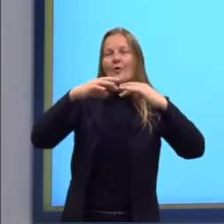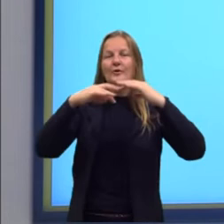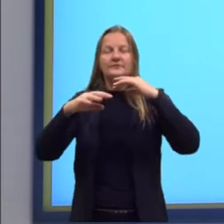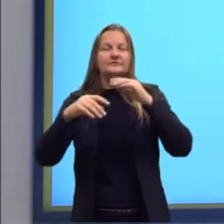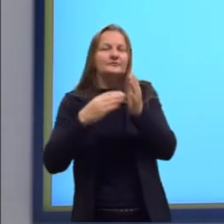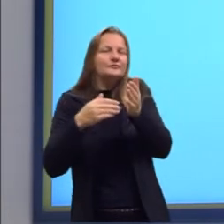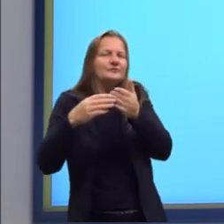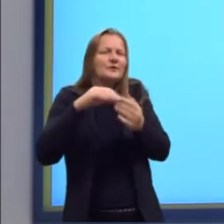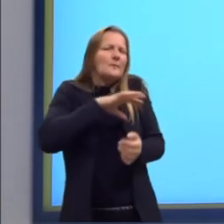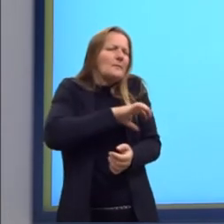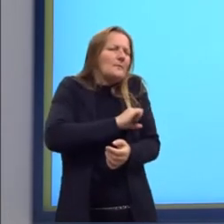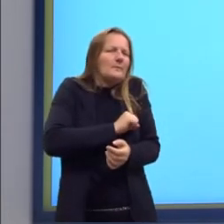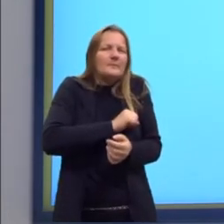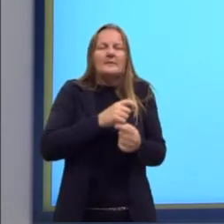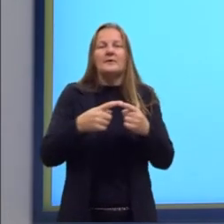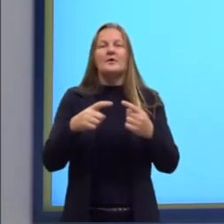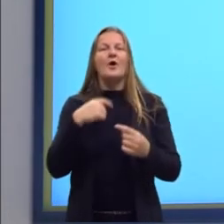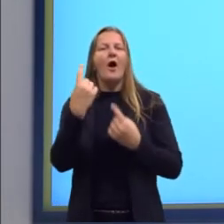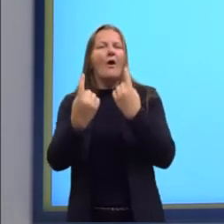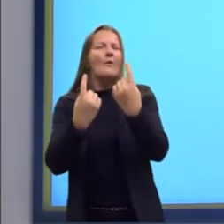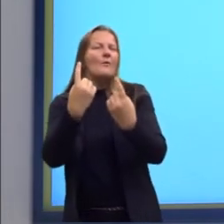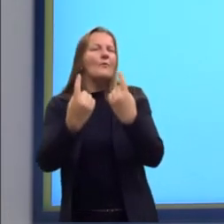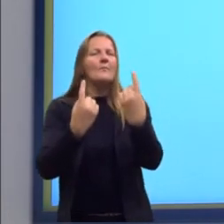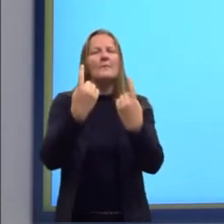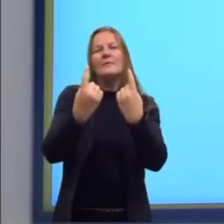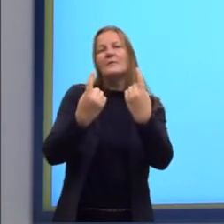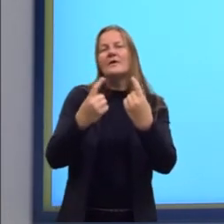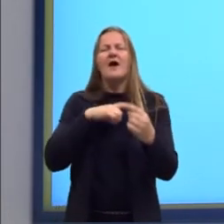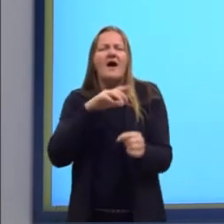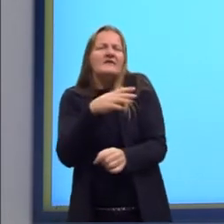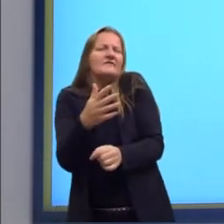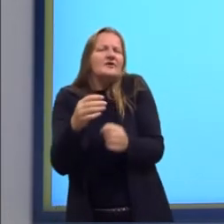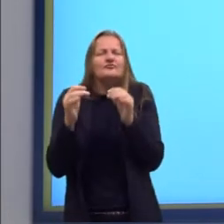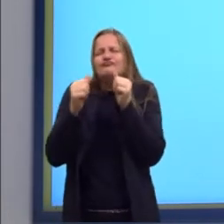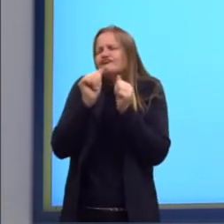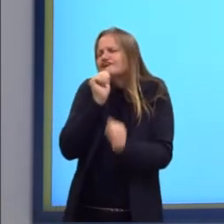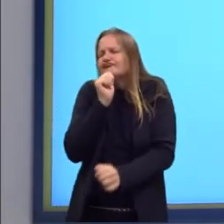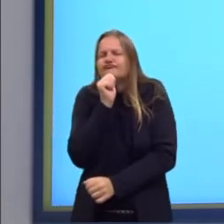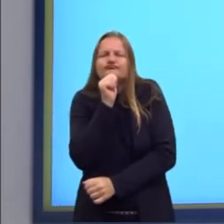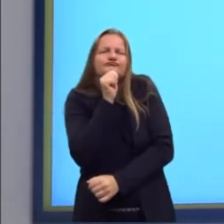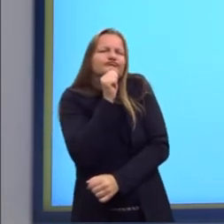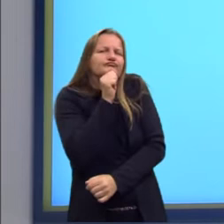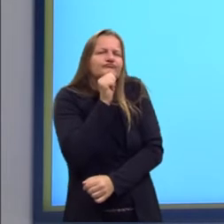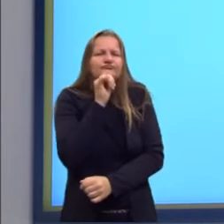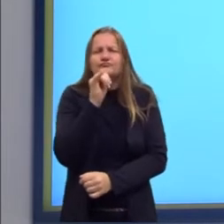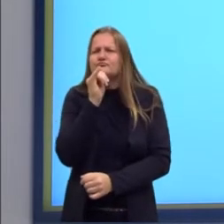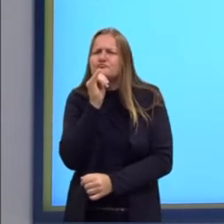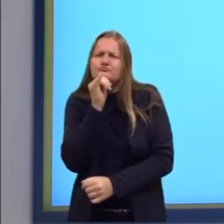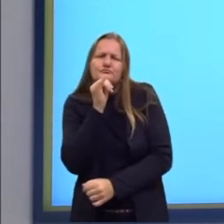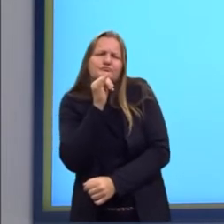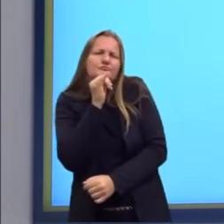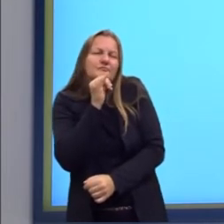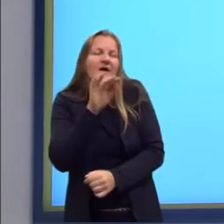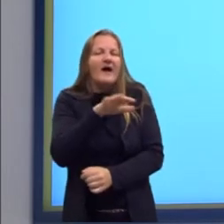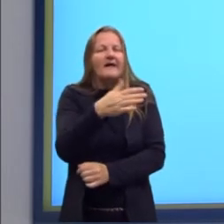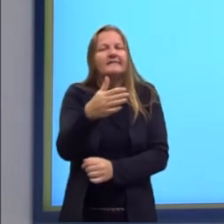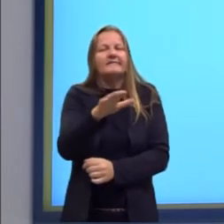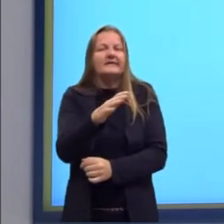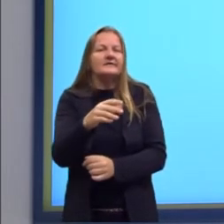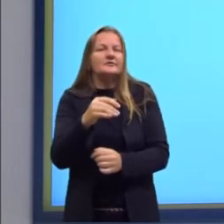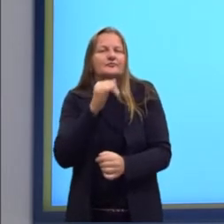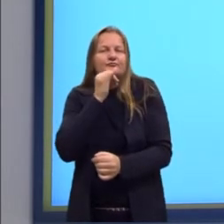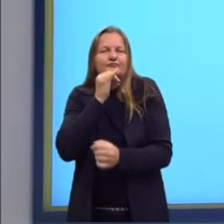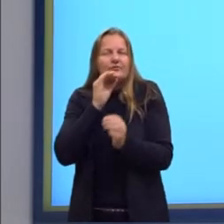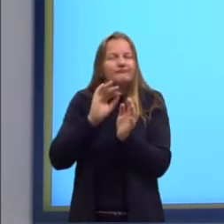amores. Com umas até, certo tempo fiquei. Para outras apenas, um